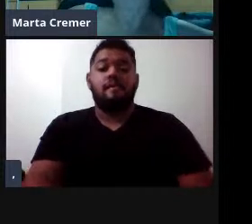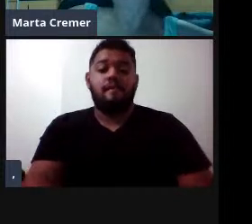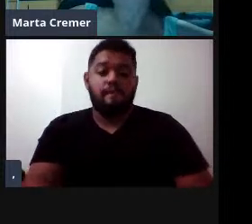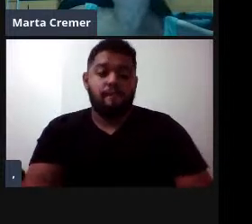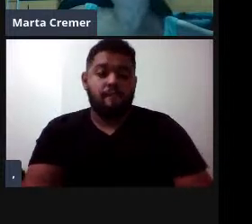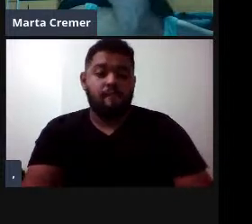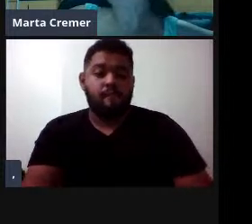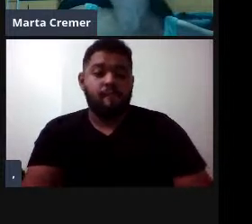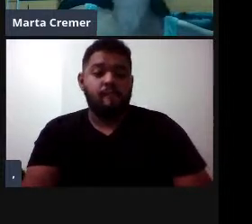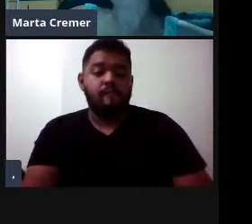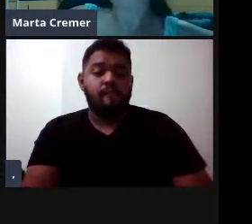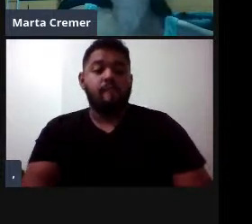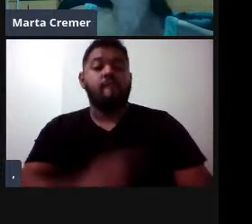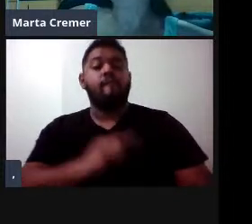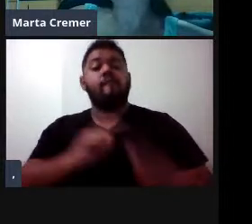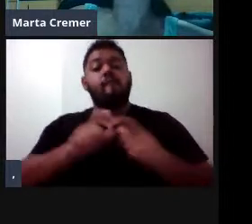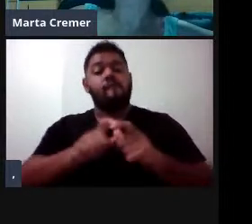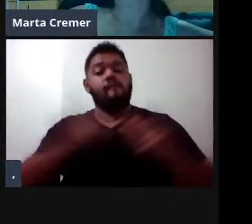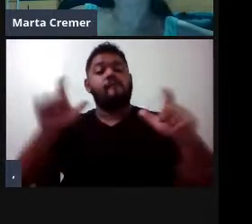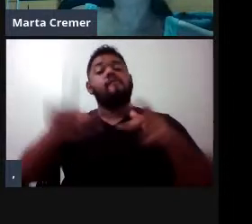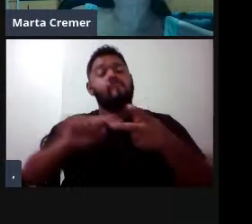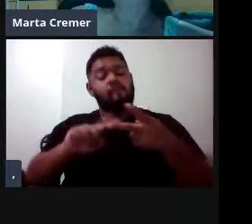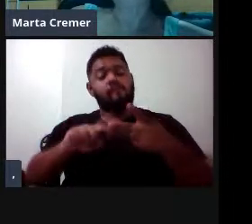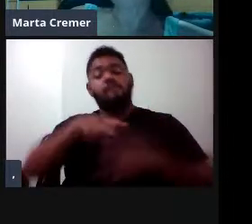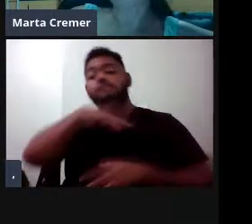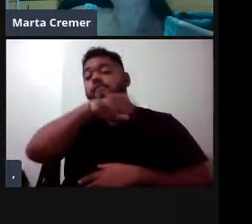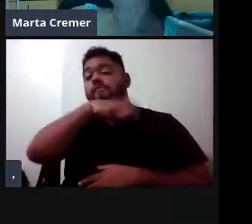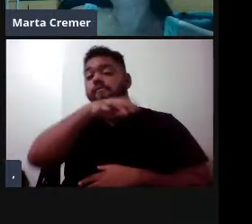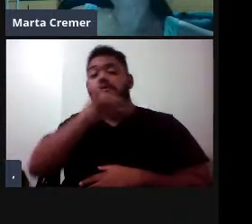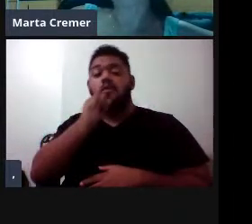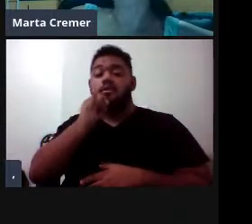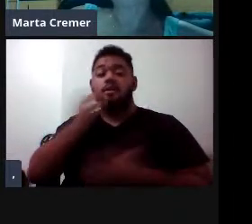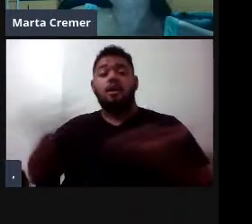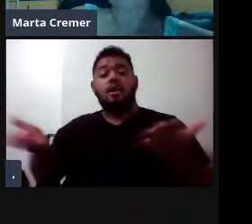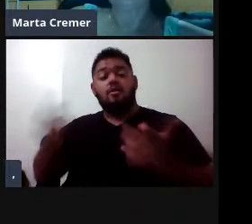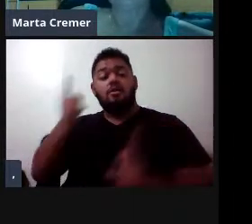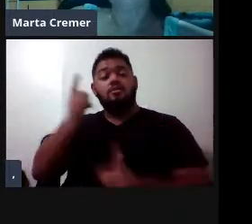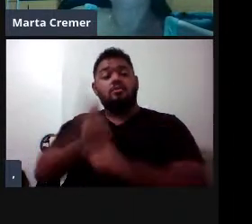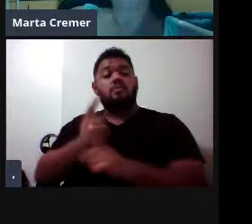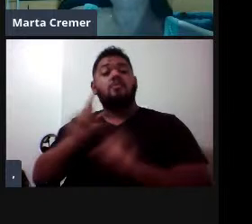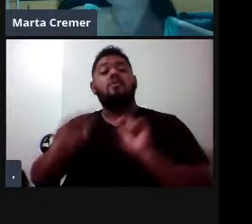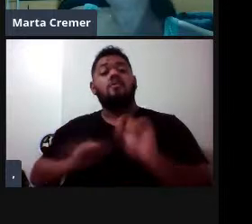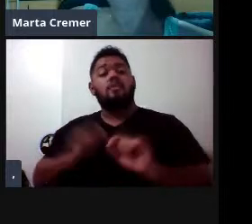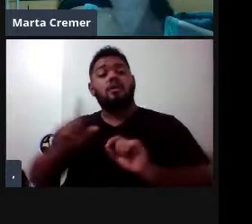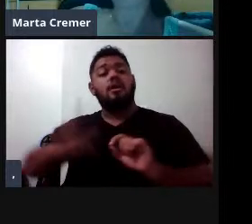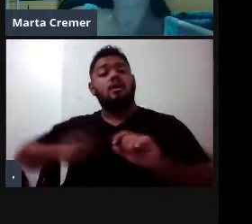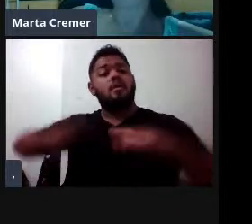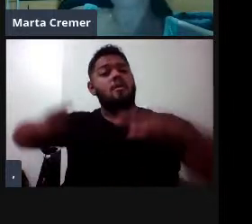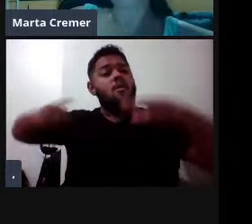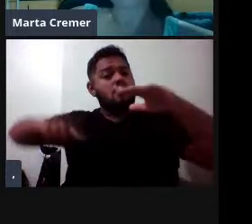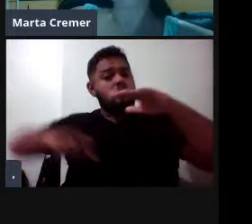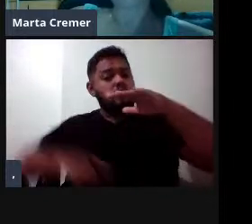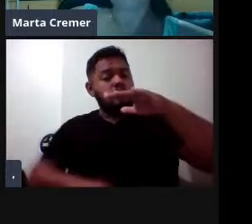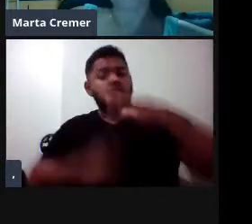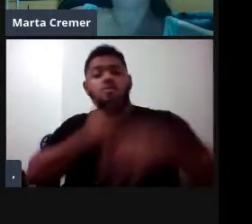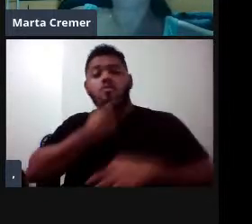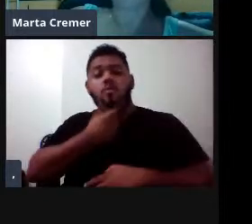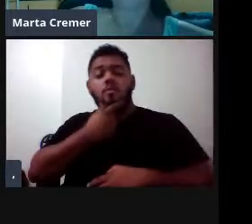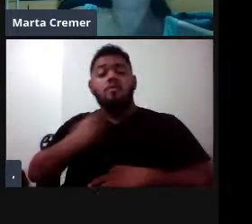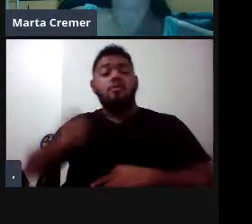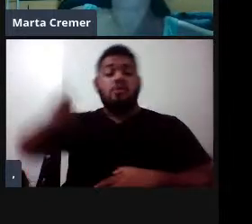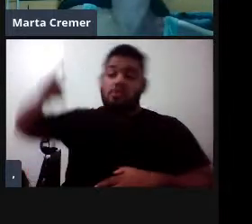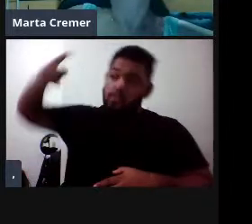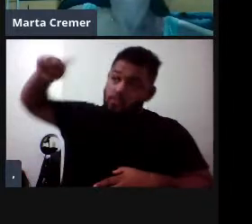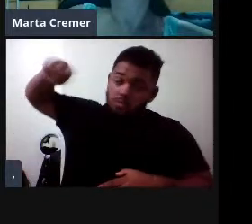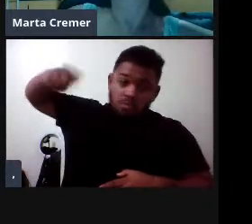uma distribuição mais ampla e é um animal que recentemente foi descoberto como um grande mergulhador, os machos podem mergulhar até 1.500 metros de